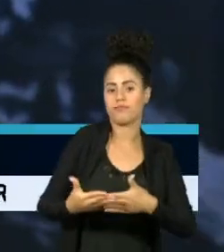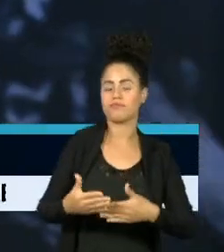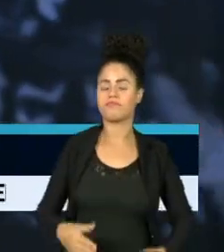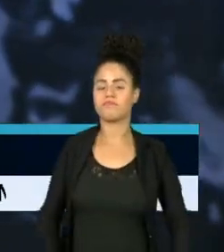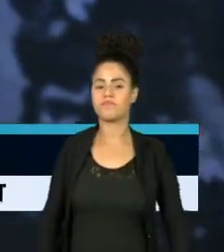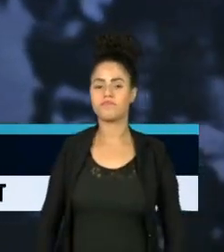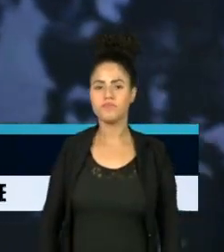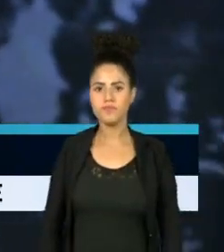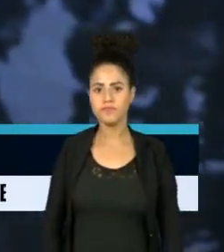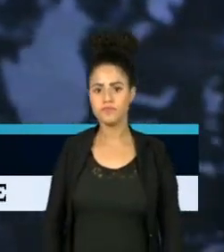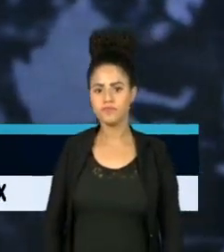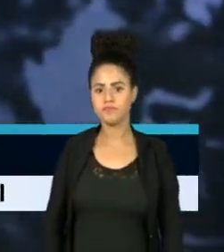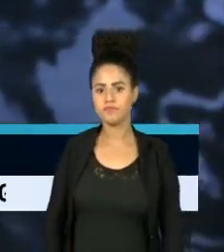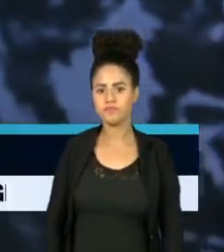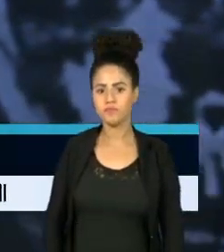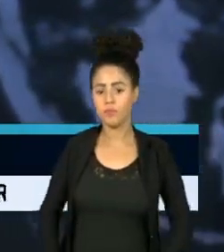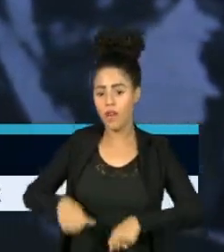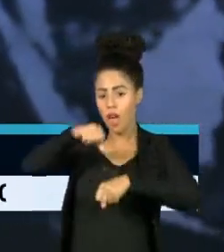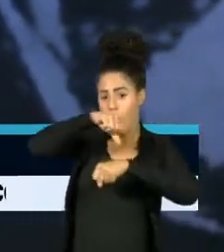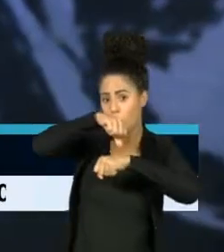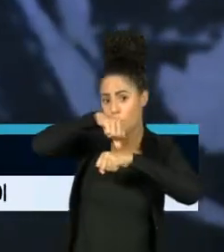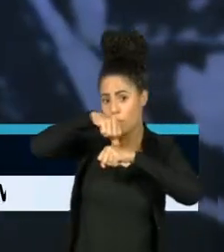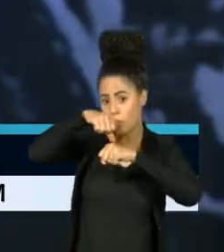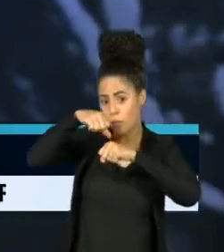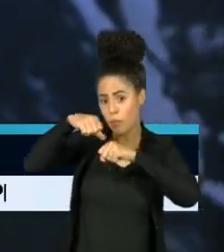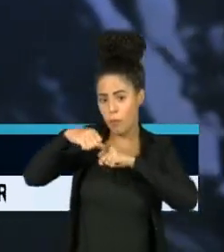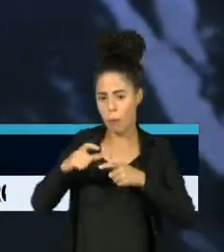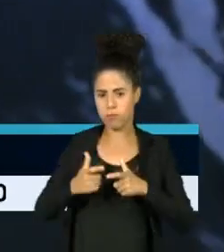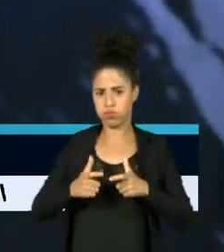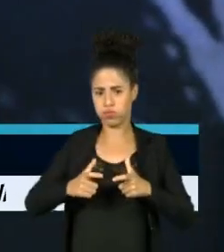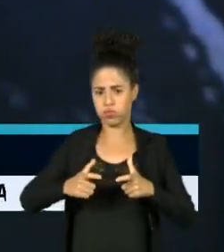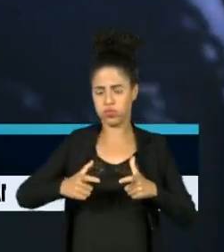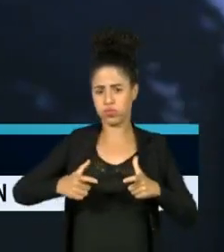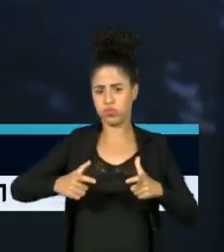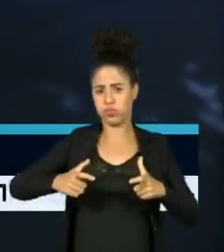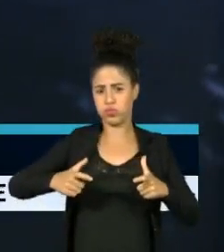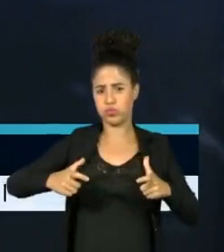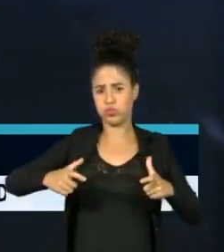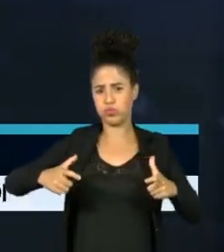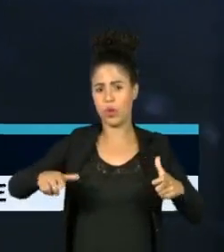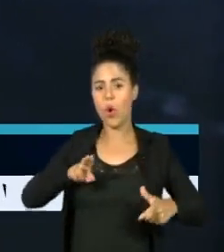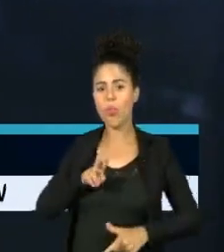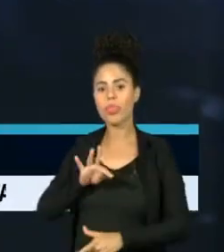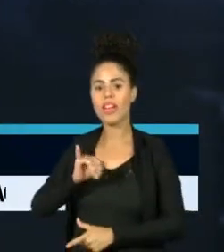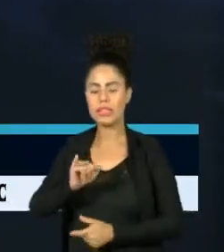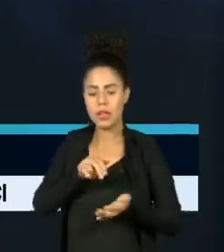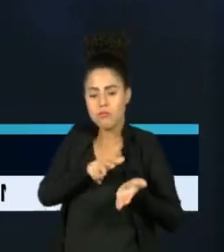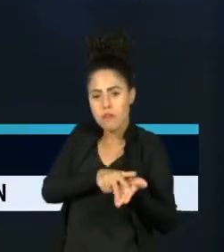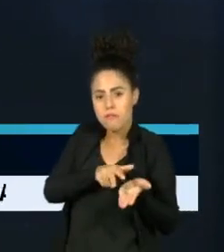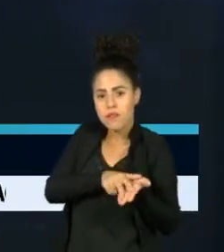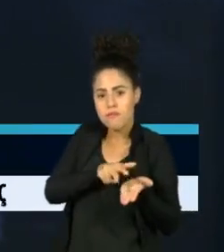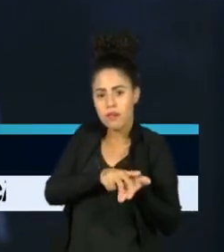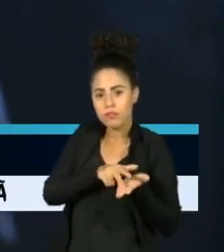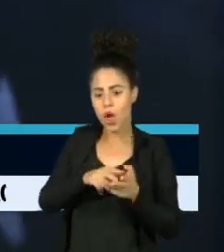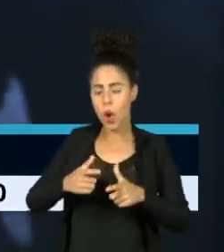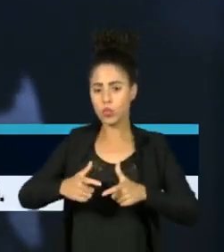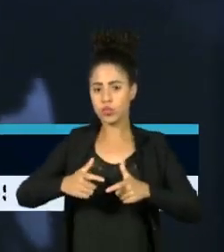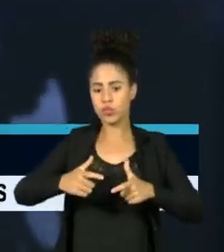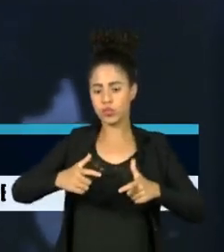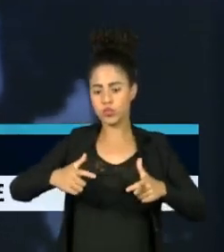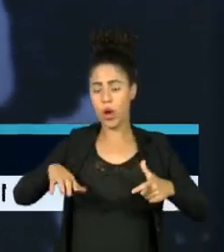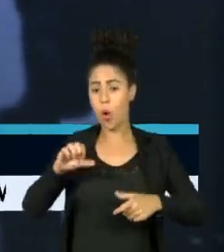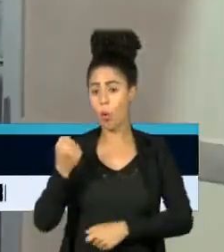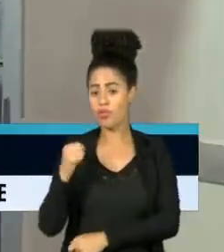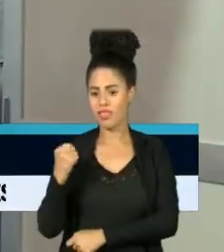A Ômicron está superlotando as unidades intensivas do país. Alguns estados já operam com ocupação acima de